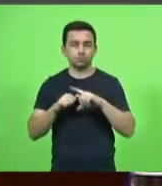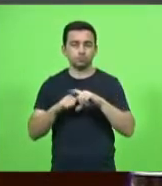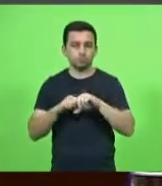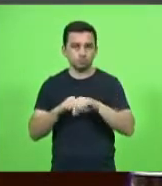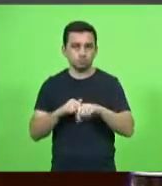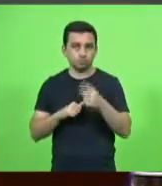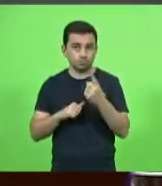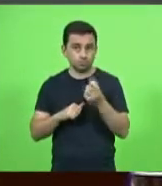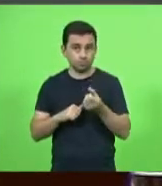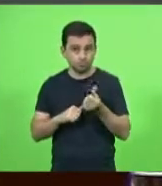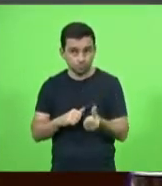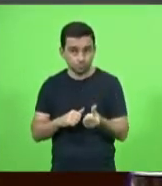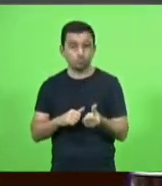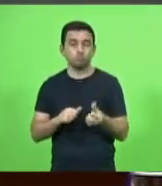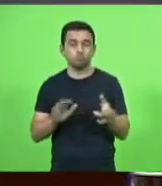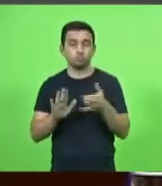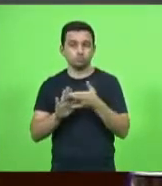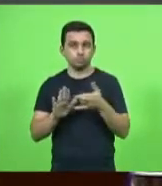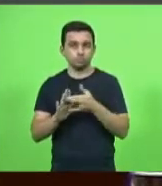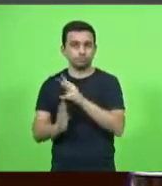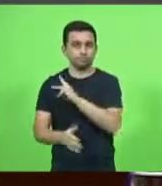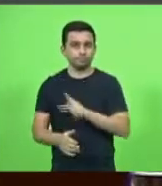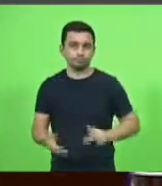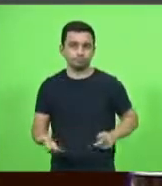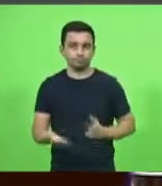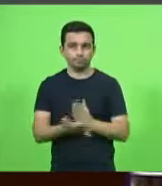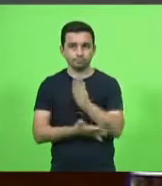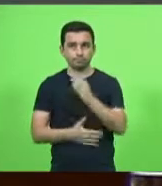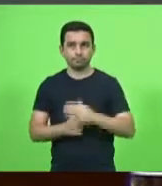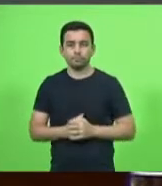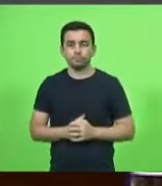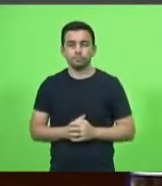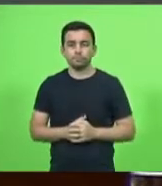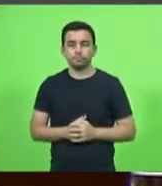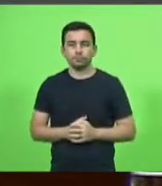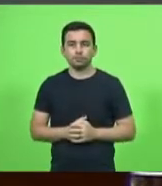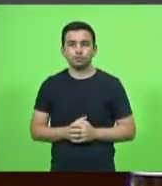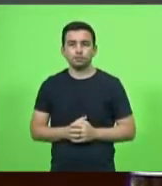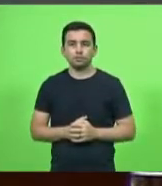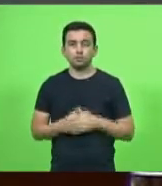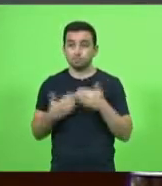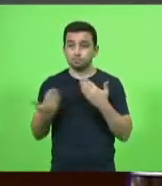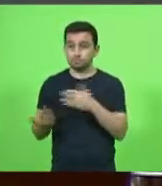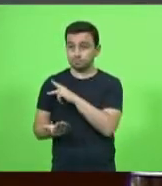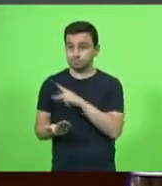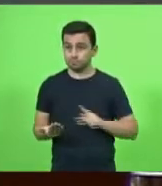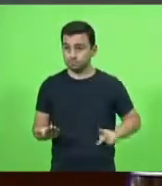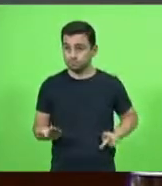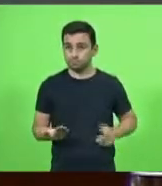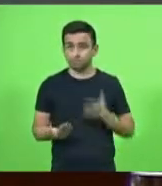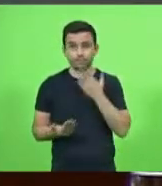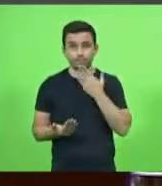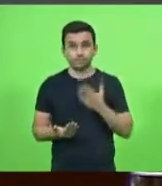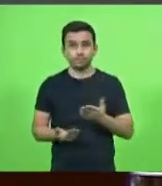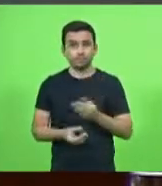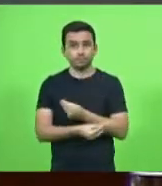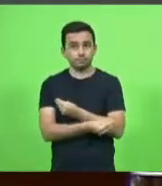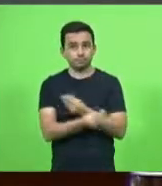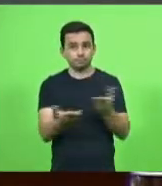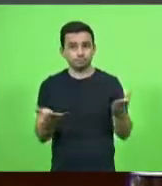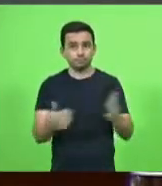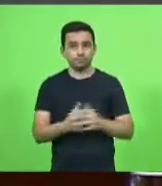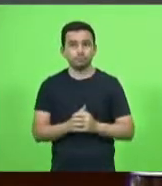interno, o senhor presidente deu-as por aprovado. Expediente, o senhor solicitou que fosse feita a entrega do